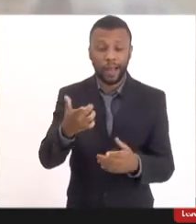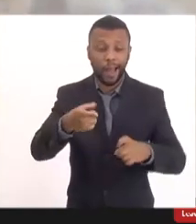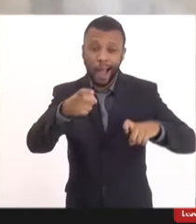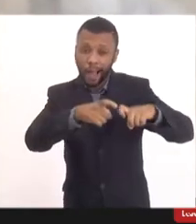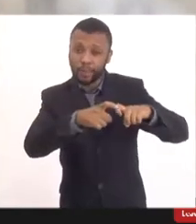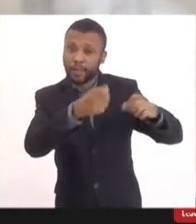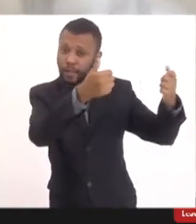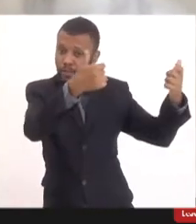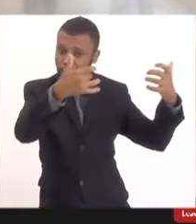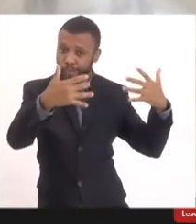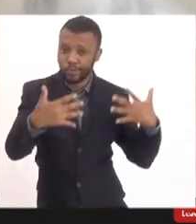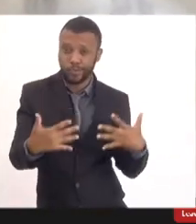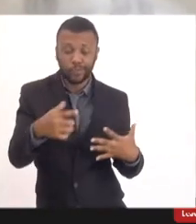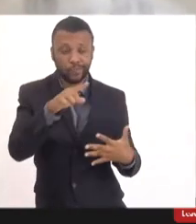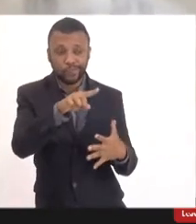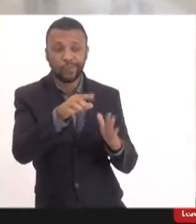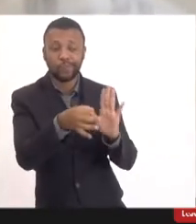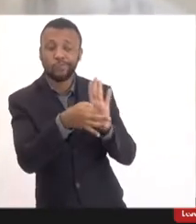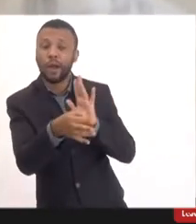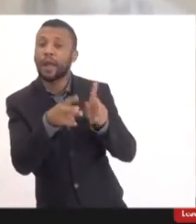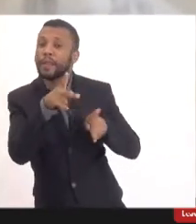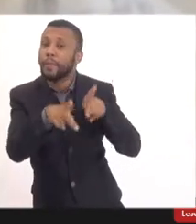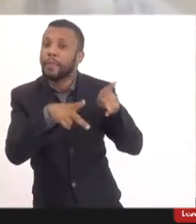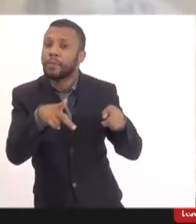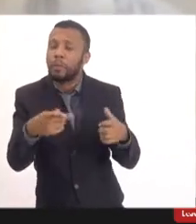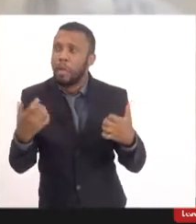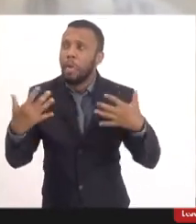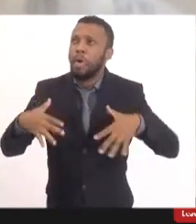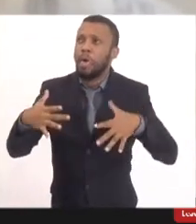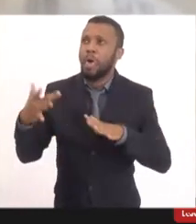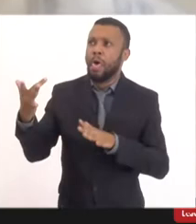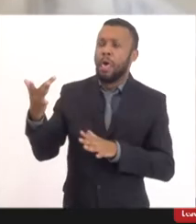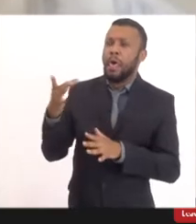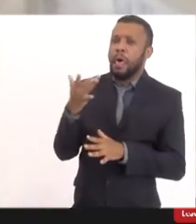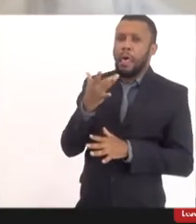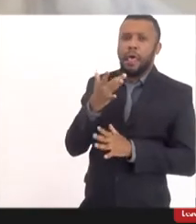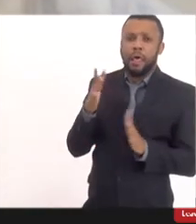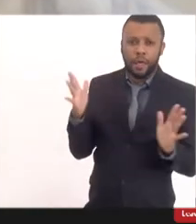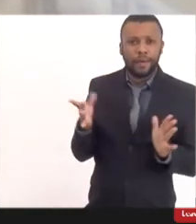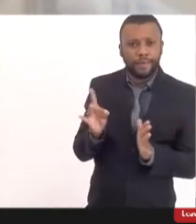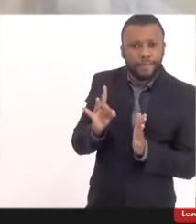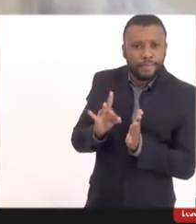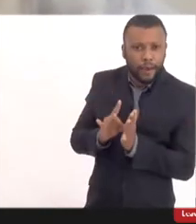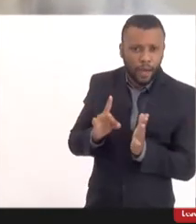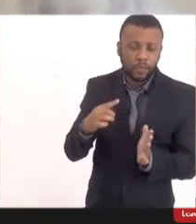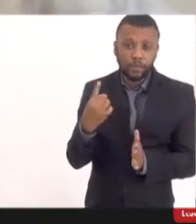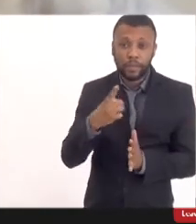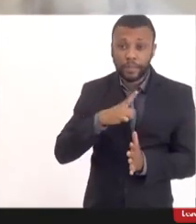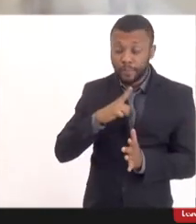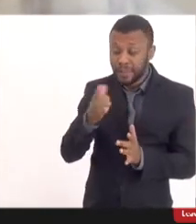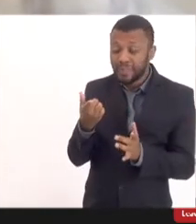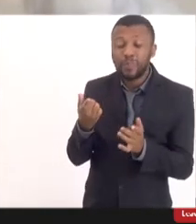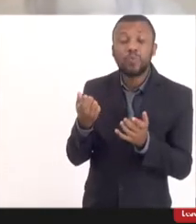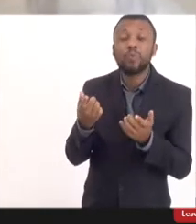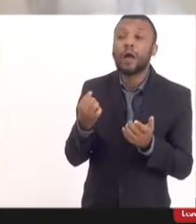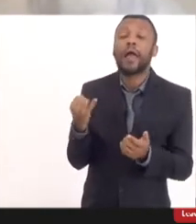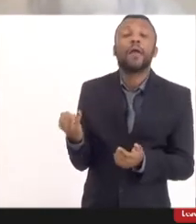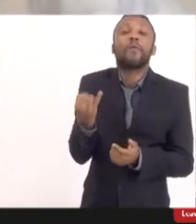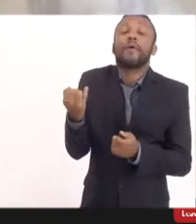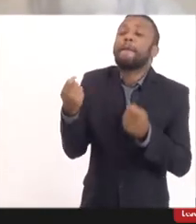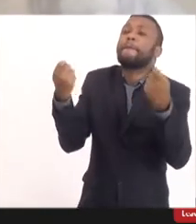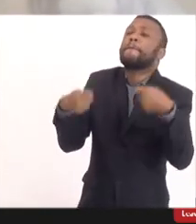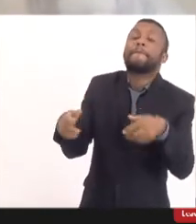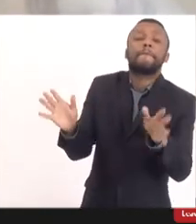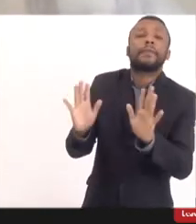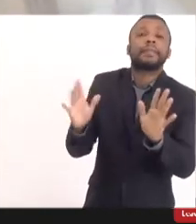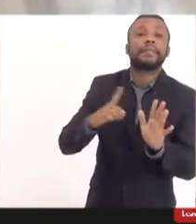população sendo aterrorizada. De fato, a gente está vivendo um momento que talvez não fosse necessário viver